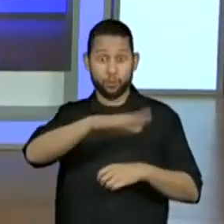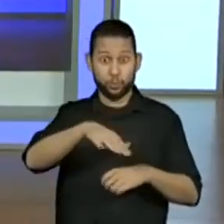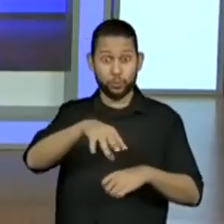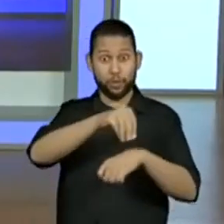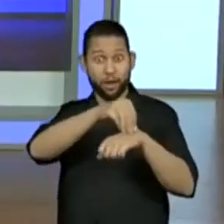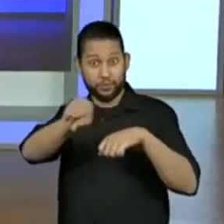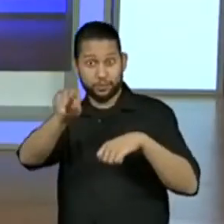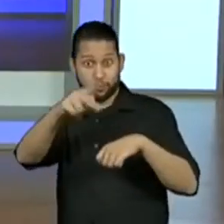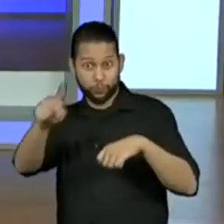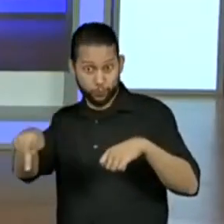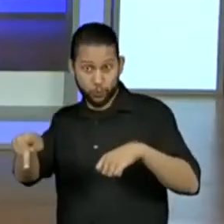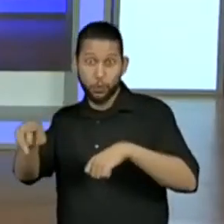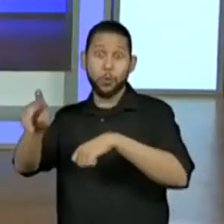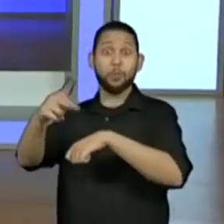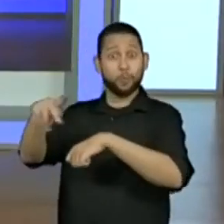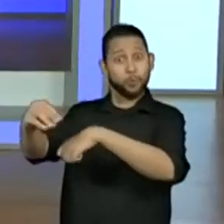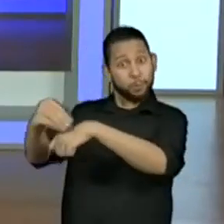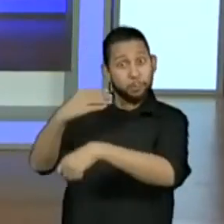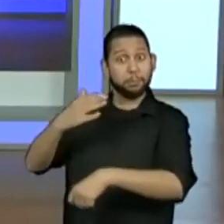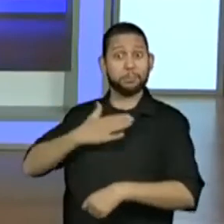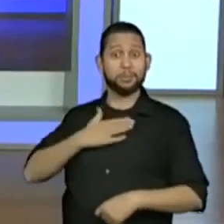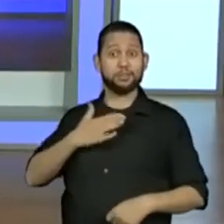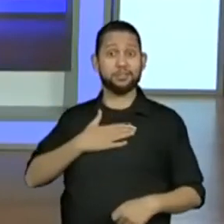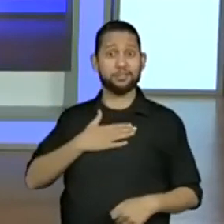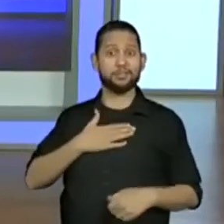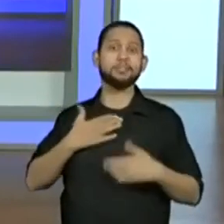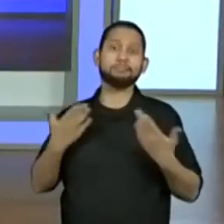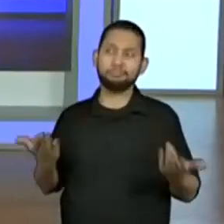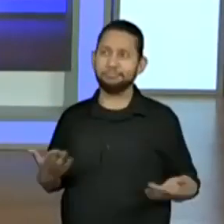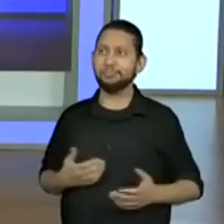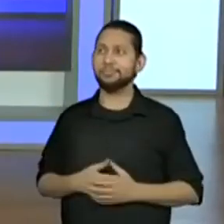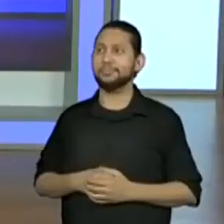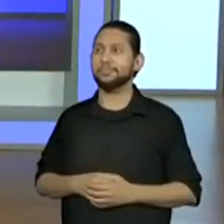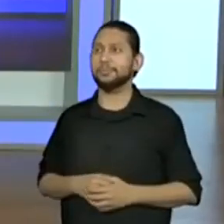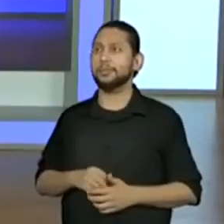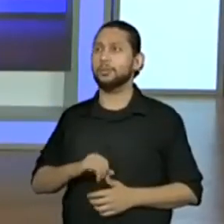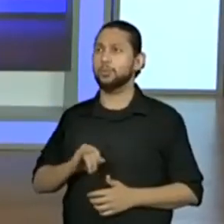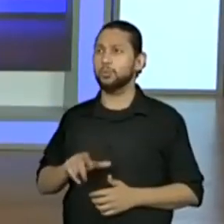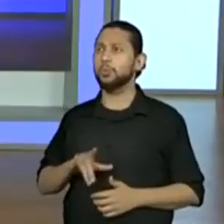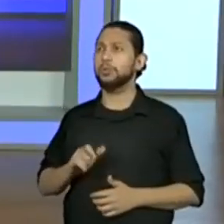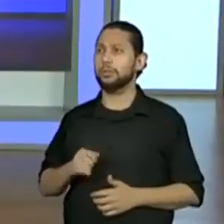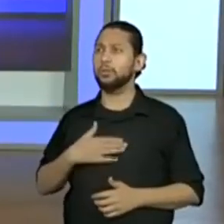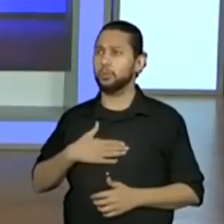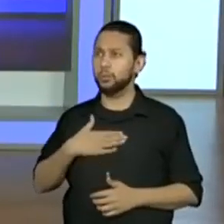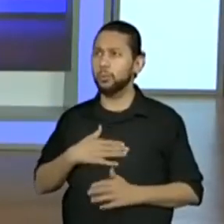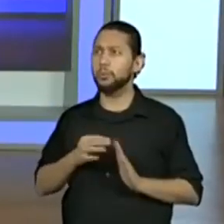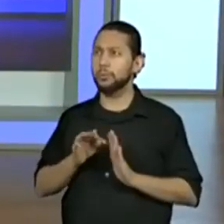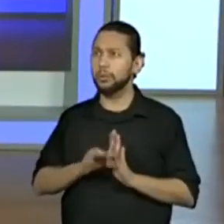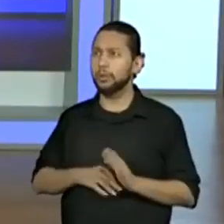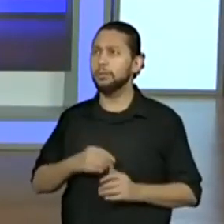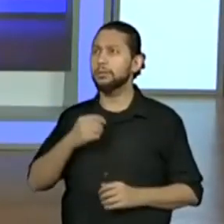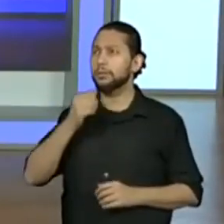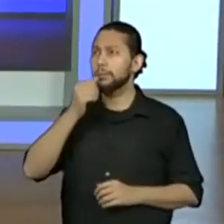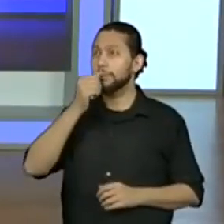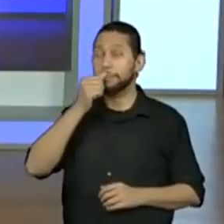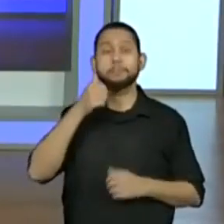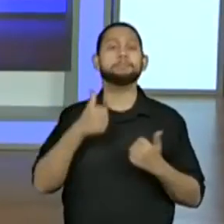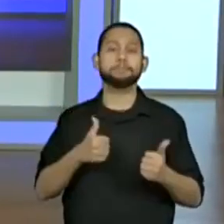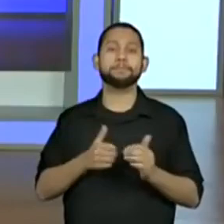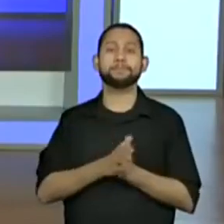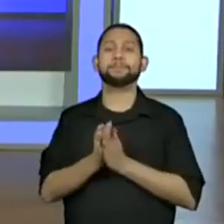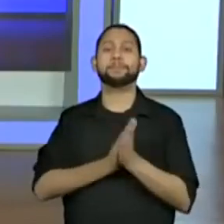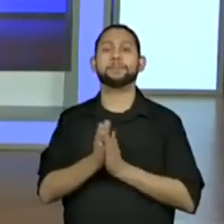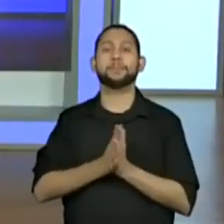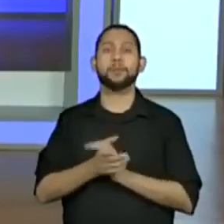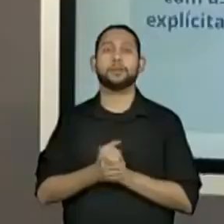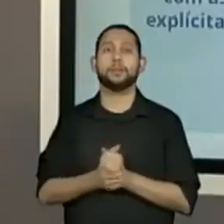a gente fala aí, ó, aluna Júlia diz que está gostando muito do texto, legal, professora Valéria. Então vamos lá, pessoal?